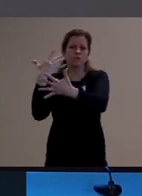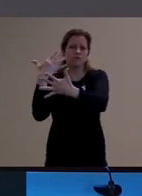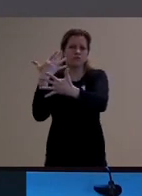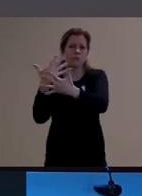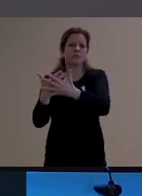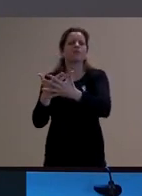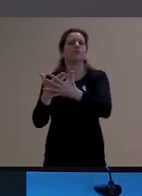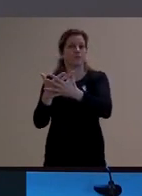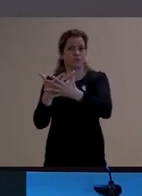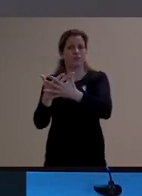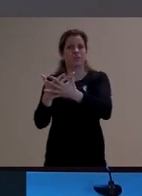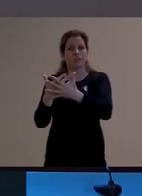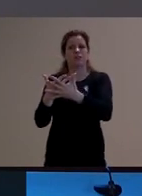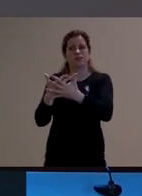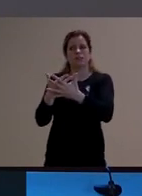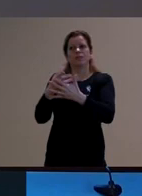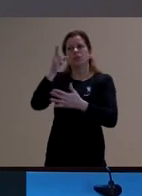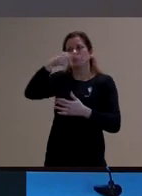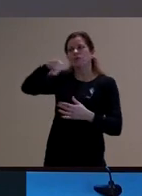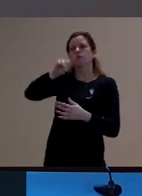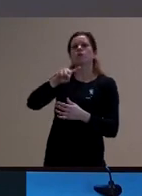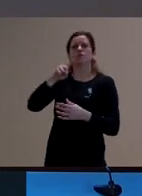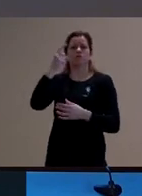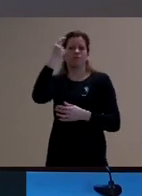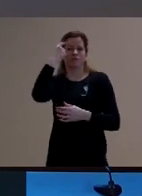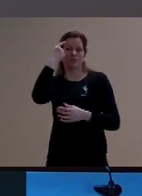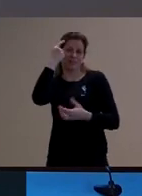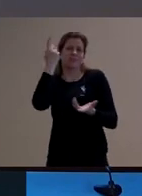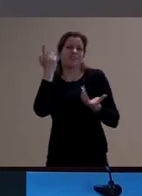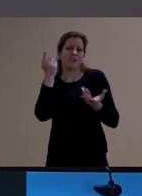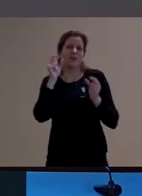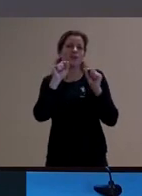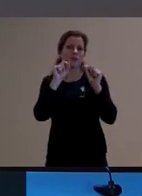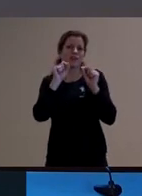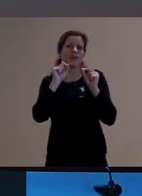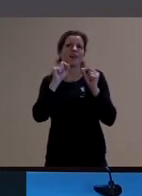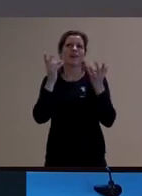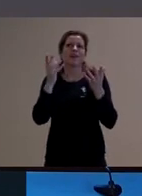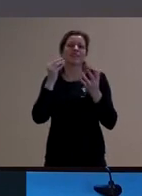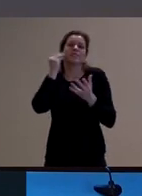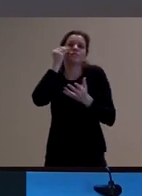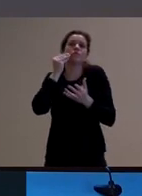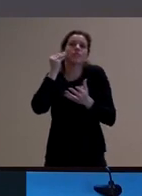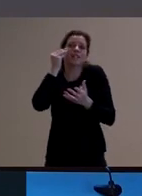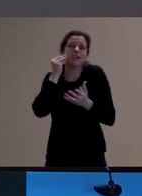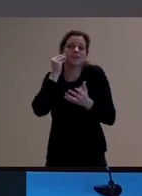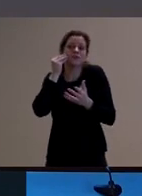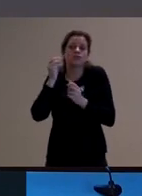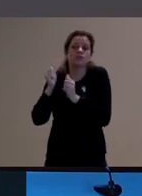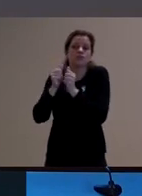depois vai nos interessar para pensar um pouco na organização das experiências com as crianças né